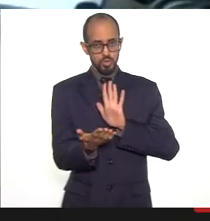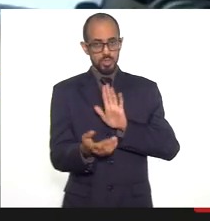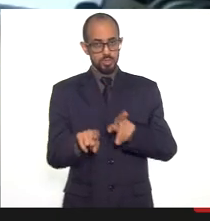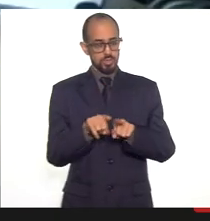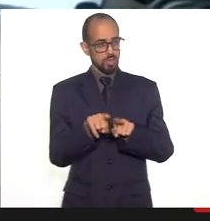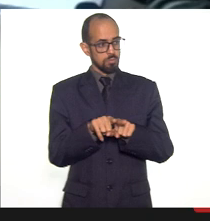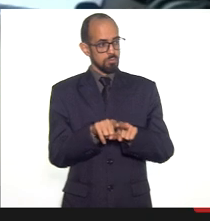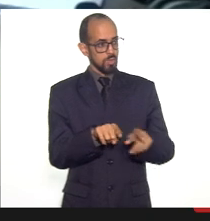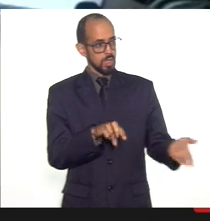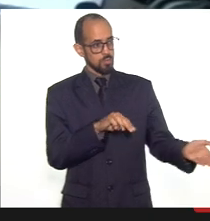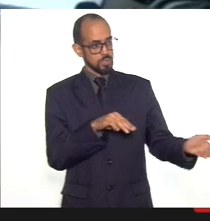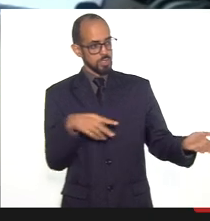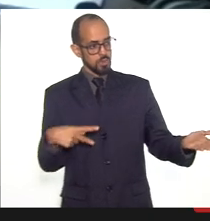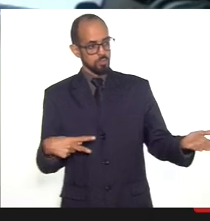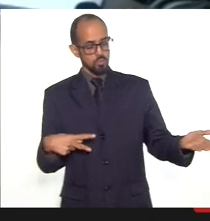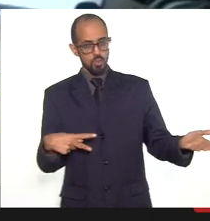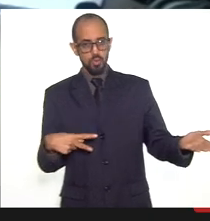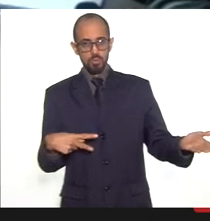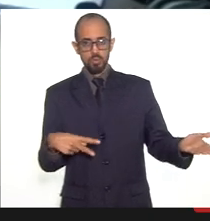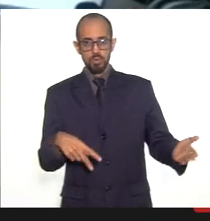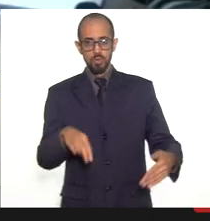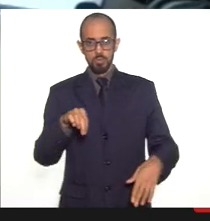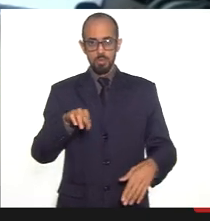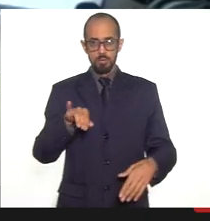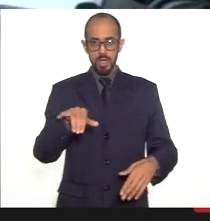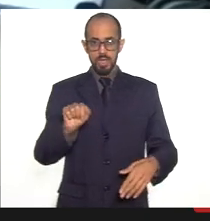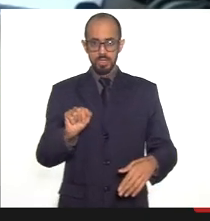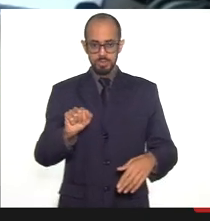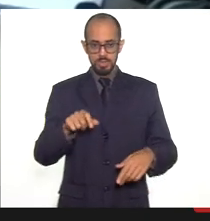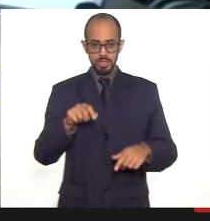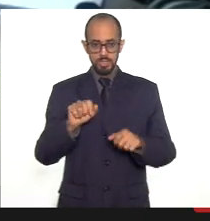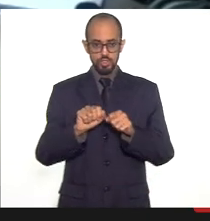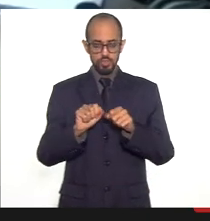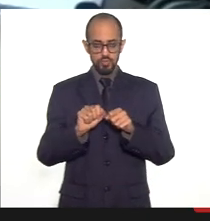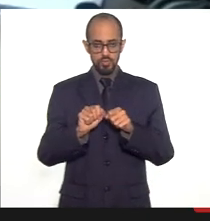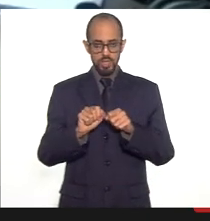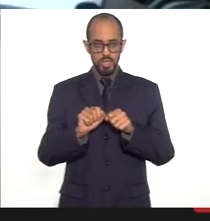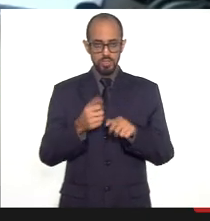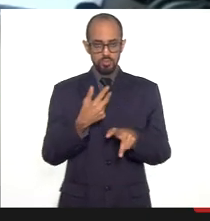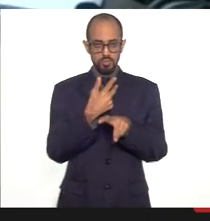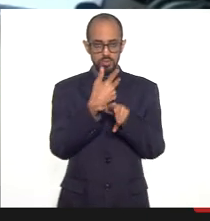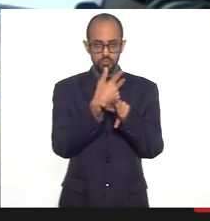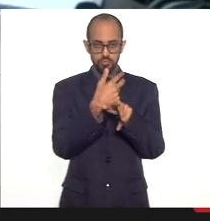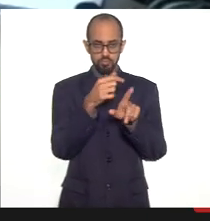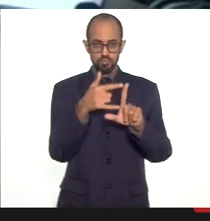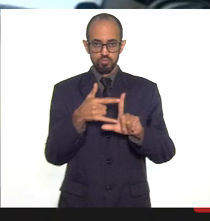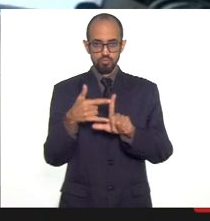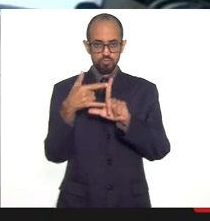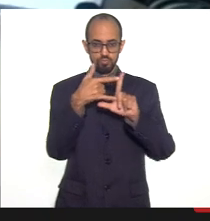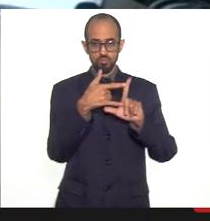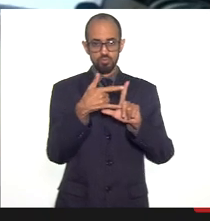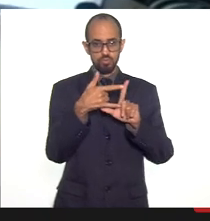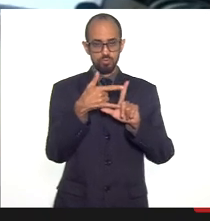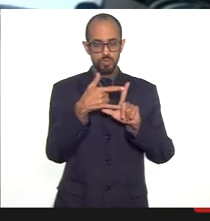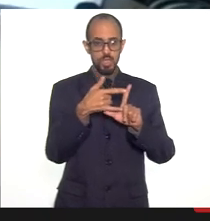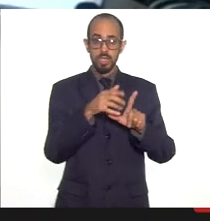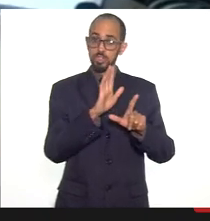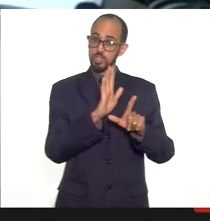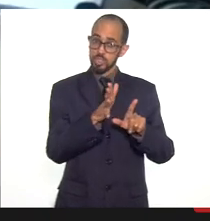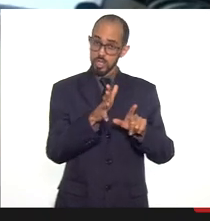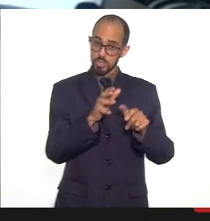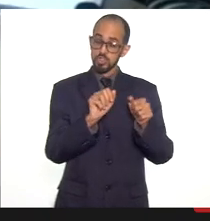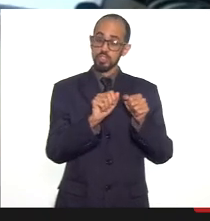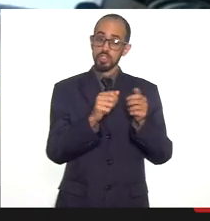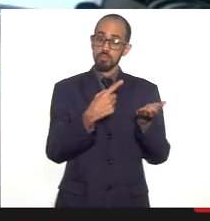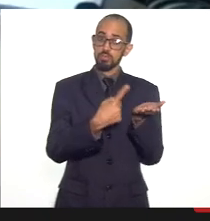Público, doutora Márcia, que eu já havia feito uma videoconferência em que a gente já havia se comprometido a terminar, tão